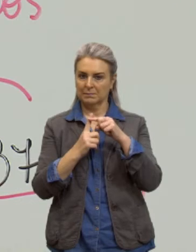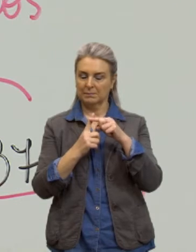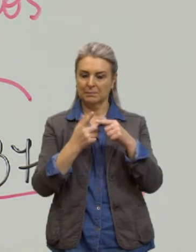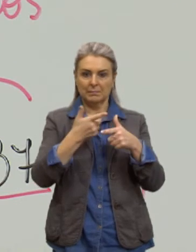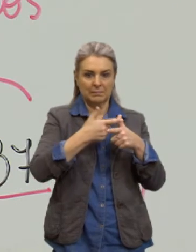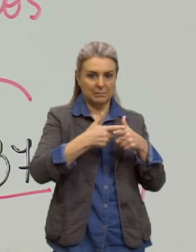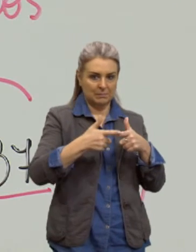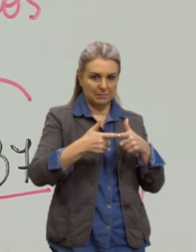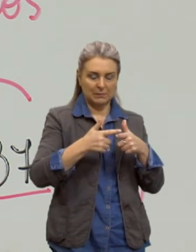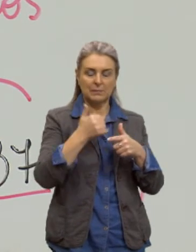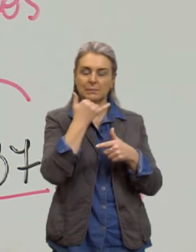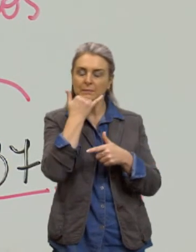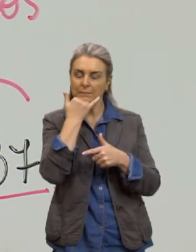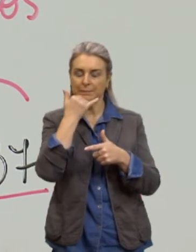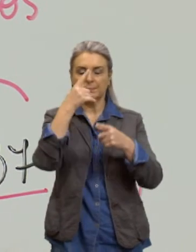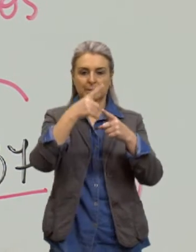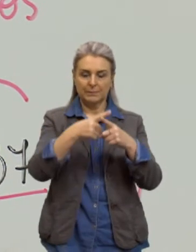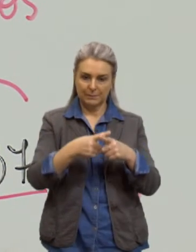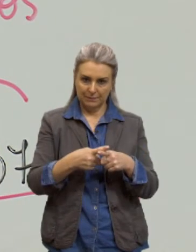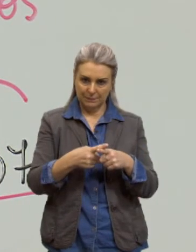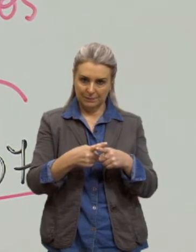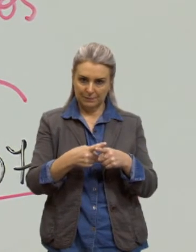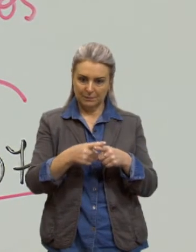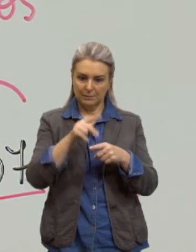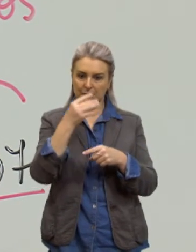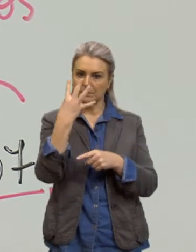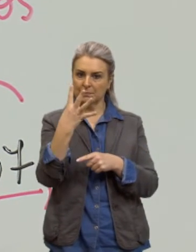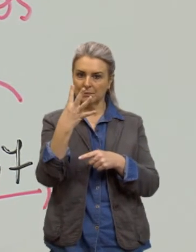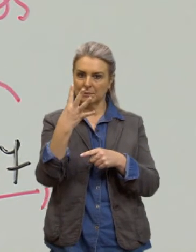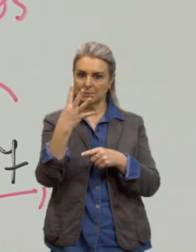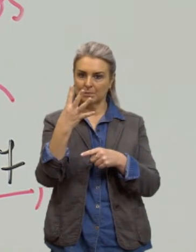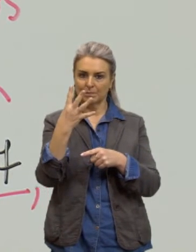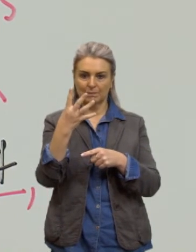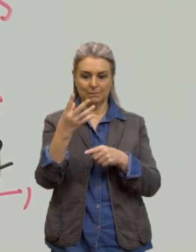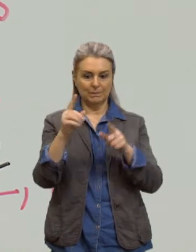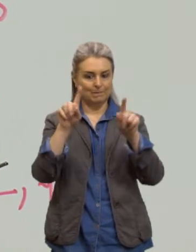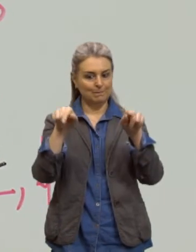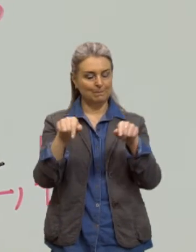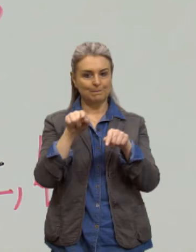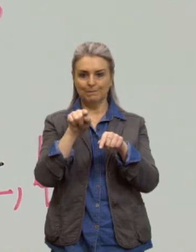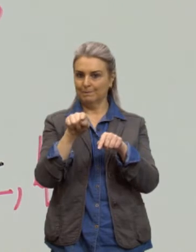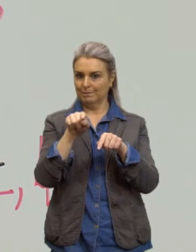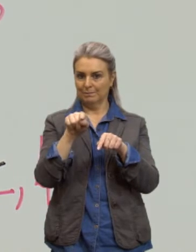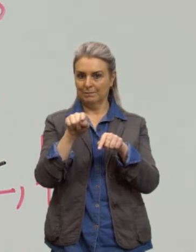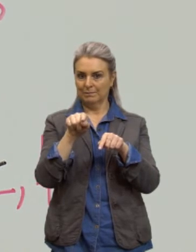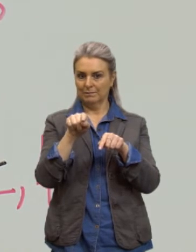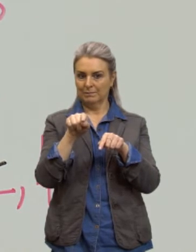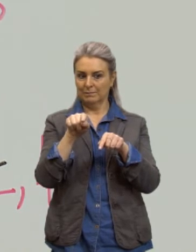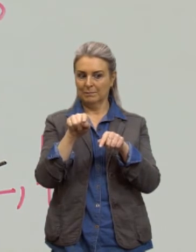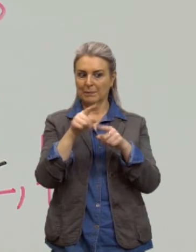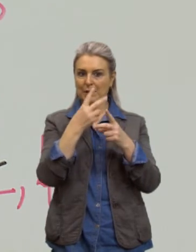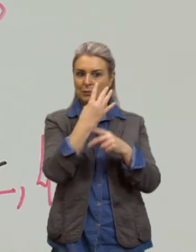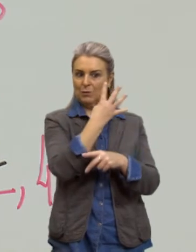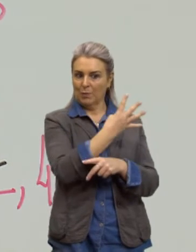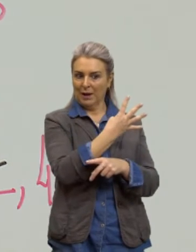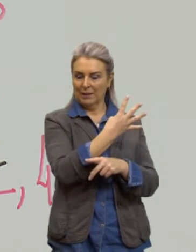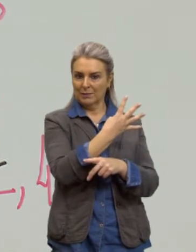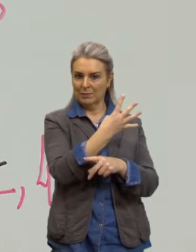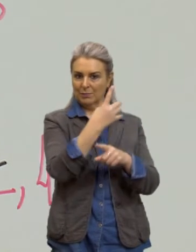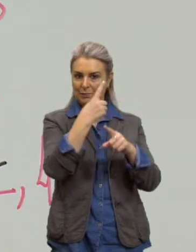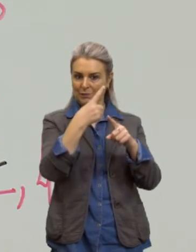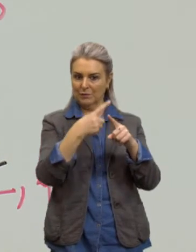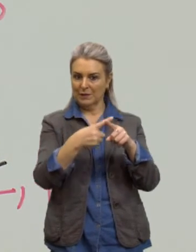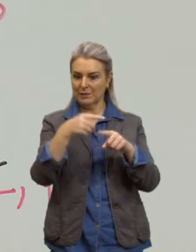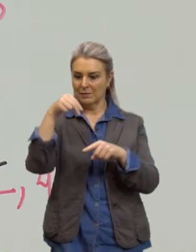o quatro está fora do parênteses mas ele multiplica quem está lá dentro do parênteses então quatro vezes